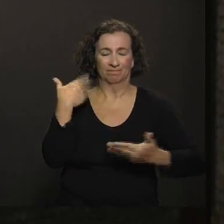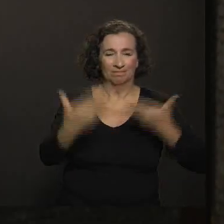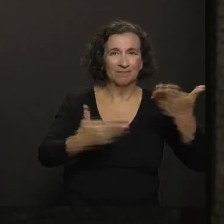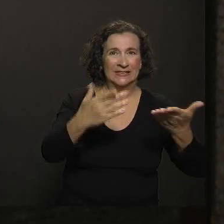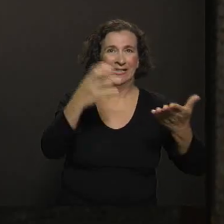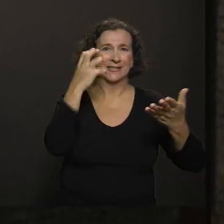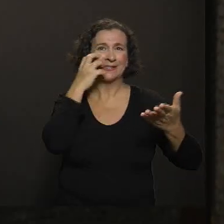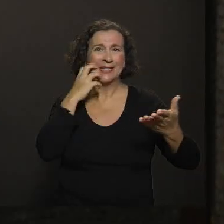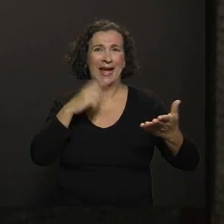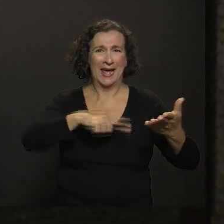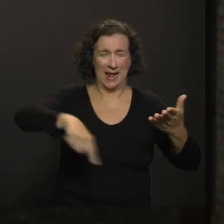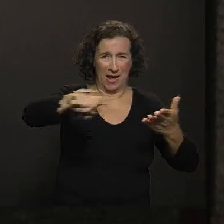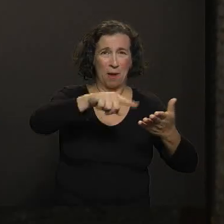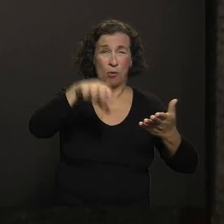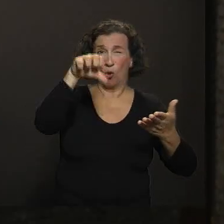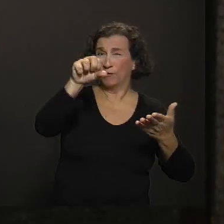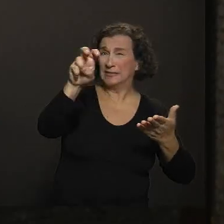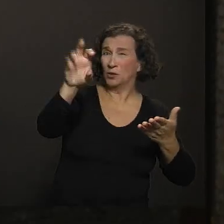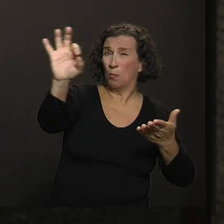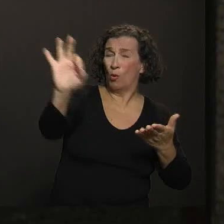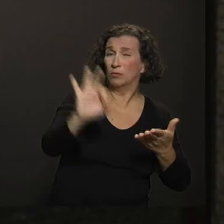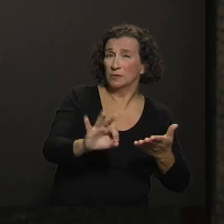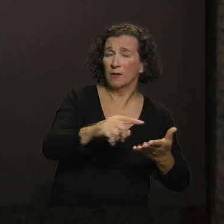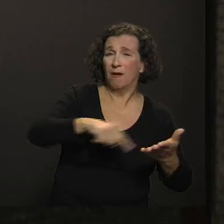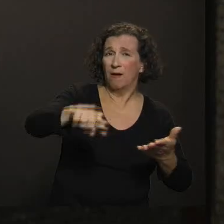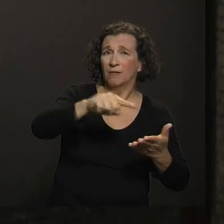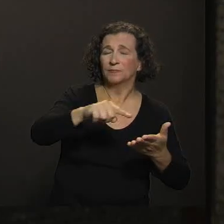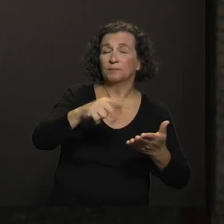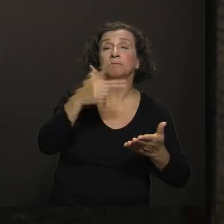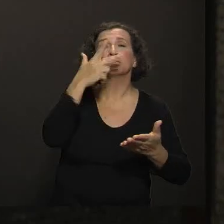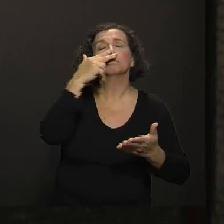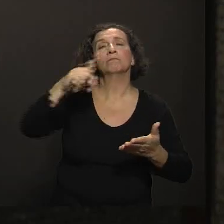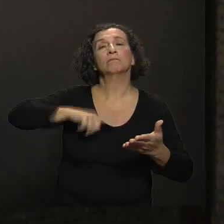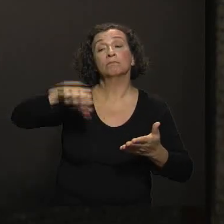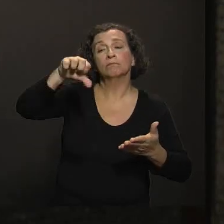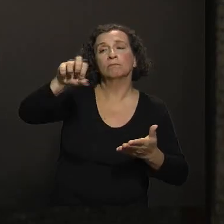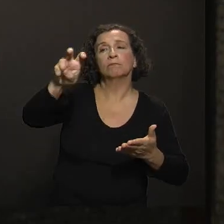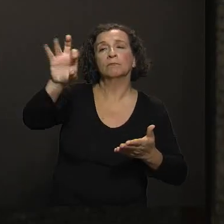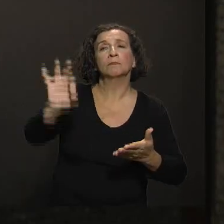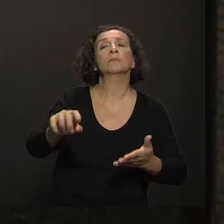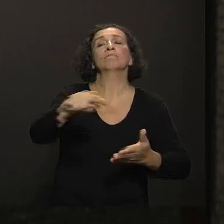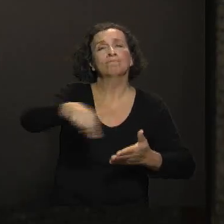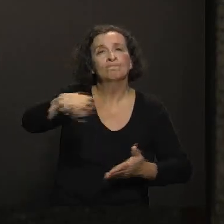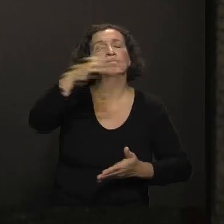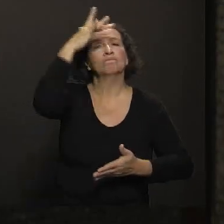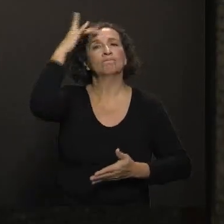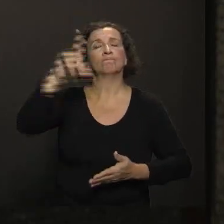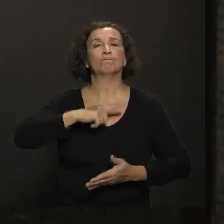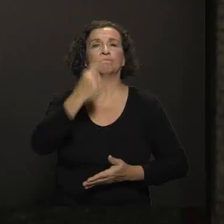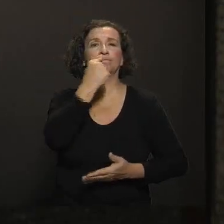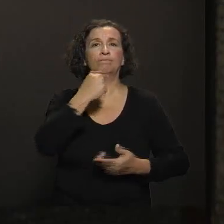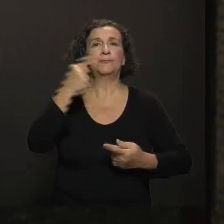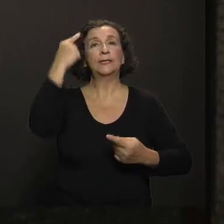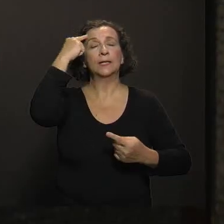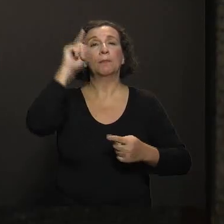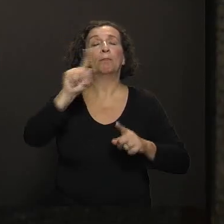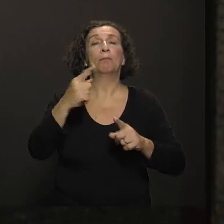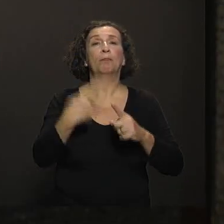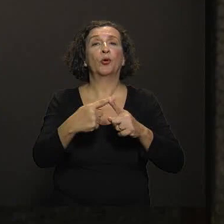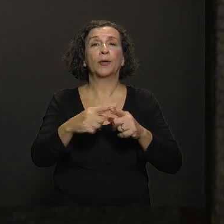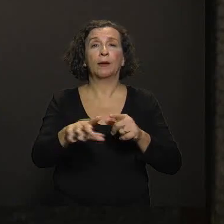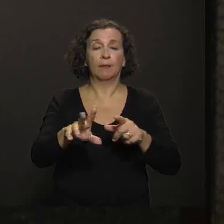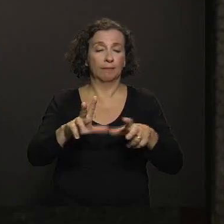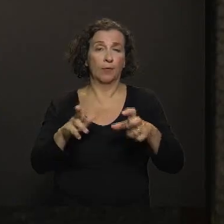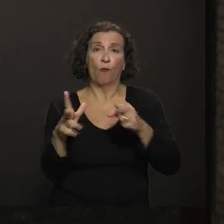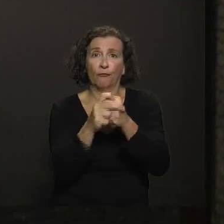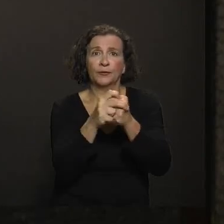sarampo, preconiza maior que 95%, então tem que ter 95% daquelas pessoas vacinadas para impedir que o vírus passe rapidamente de um